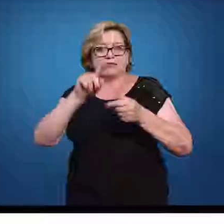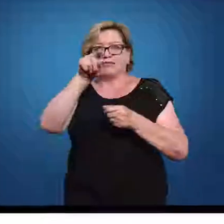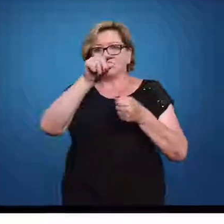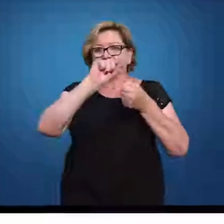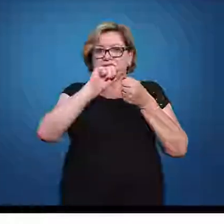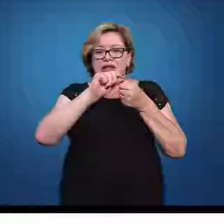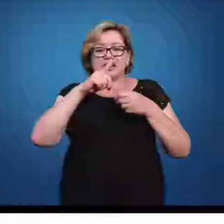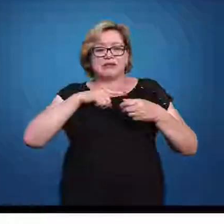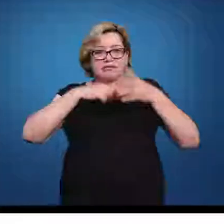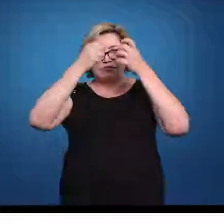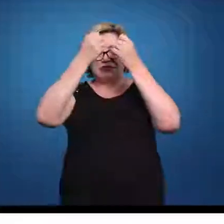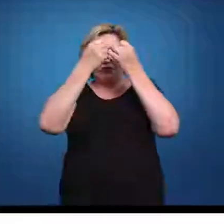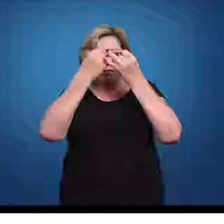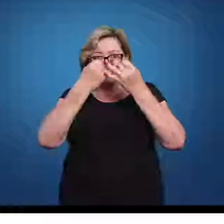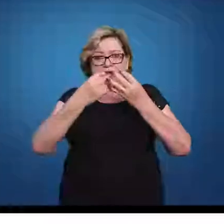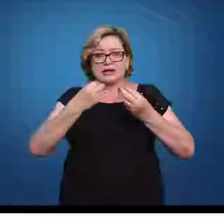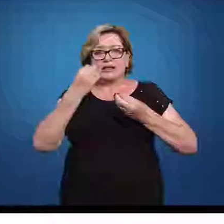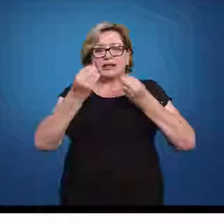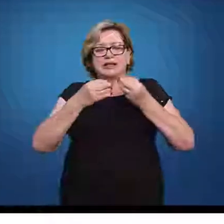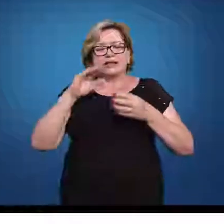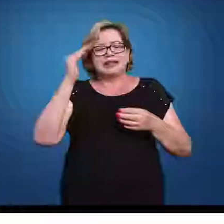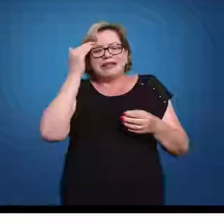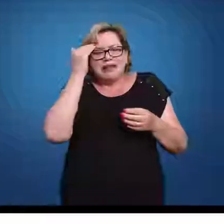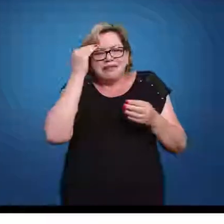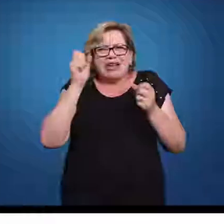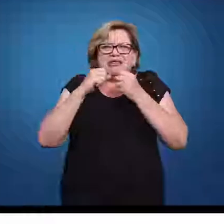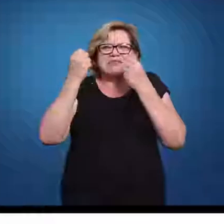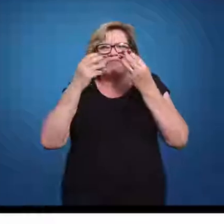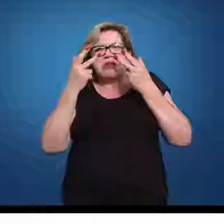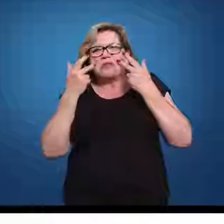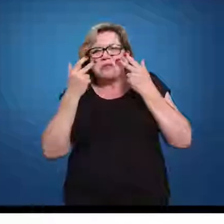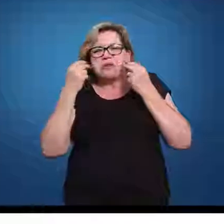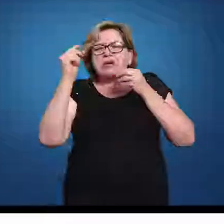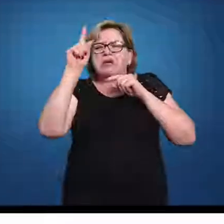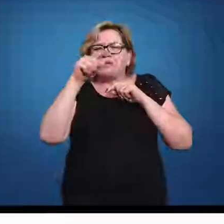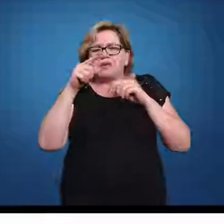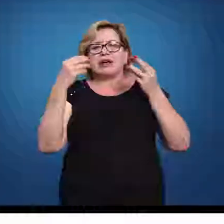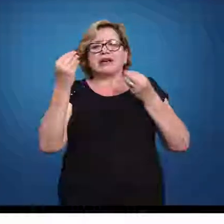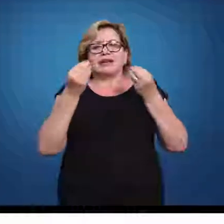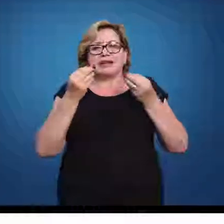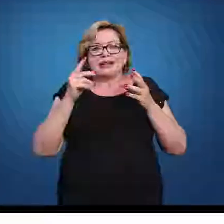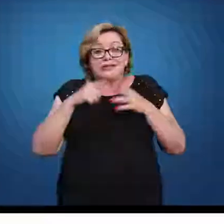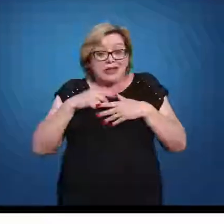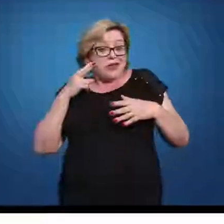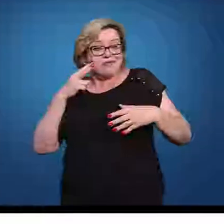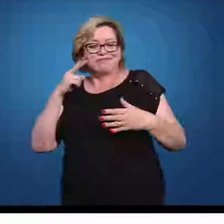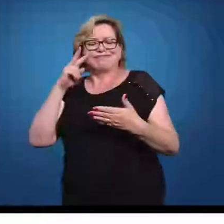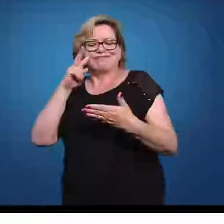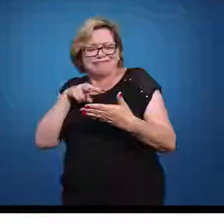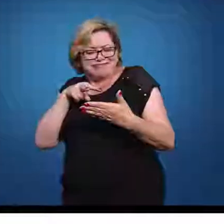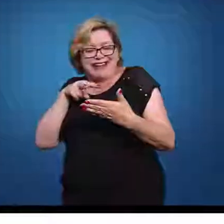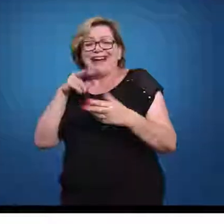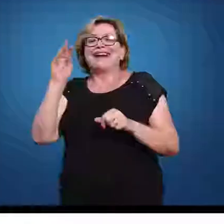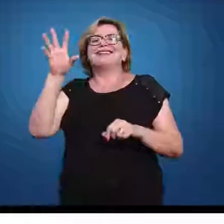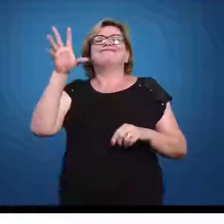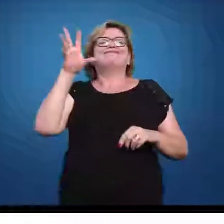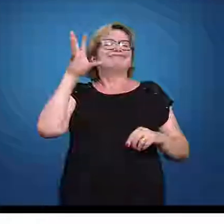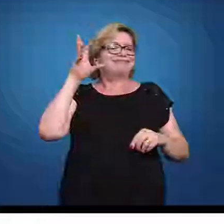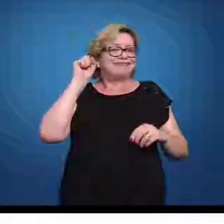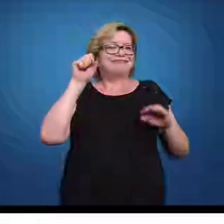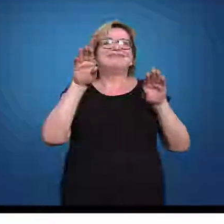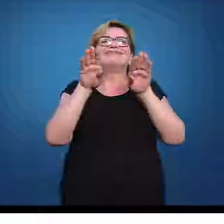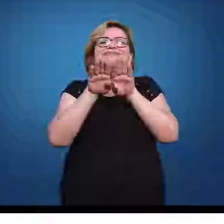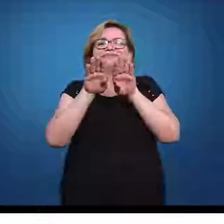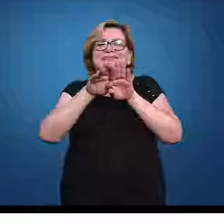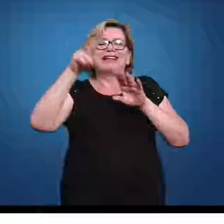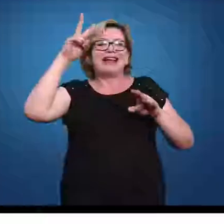vão estar lá descritos, já sabendo que essa distribuição é normal. Então automaticamente, quando você ouvir isso, você já vai